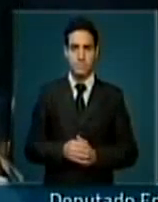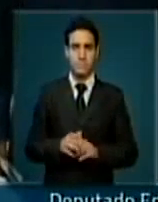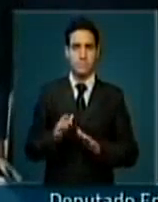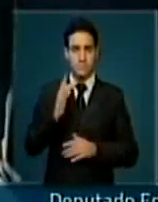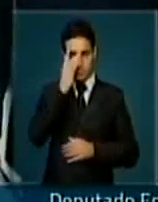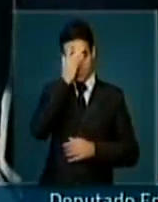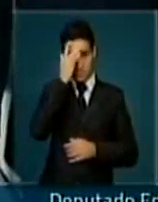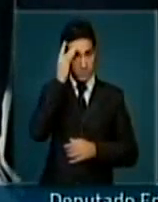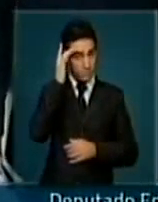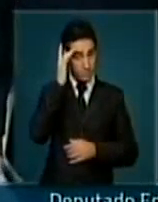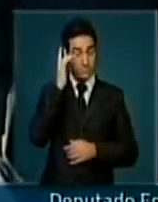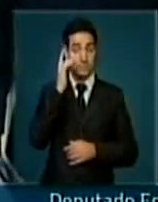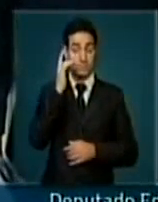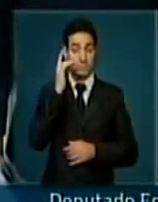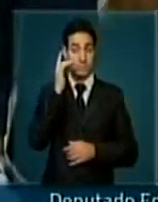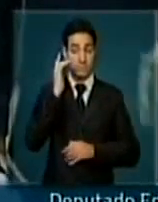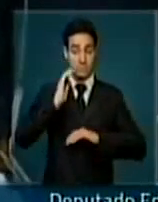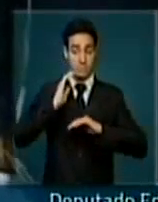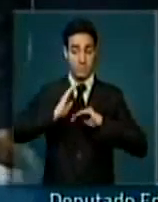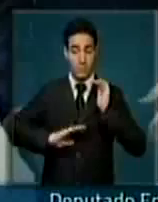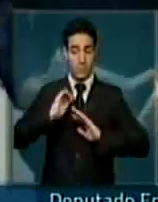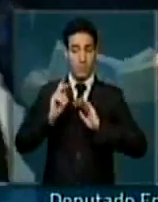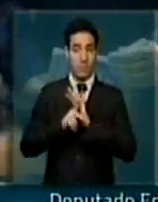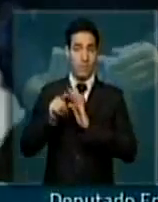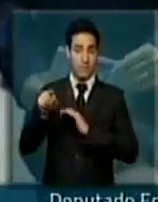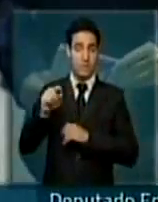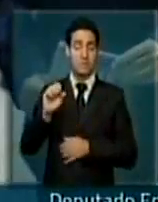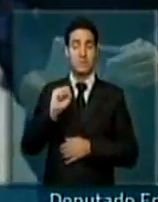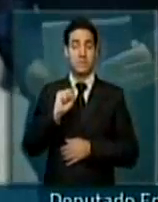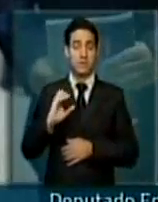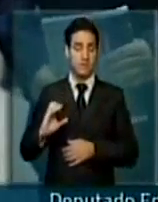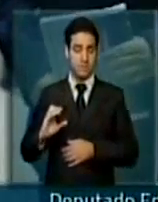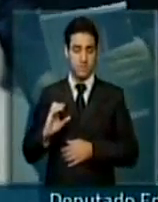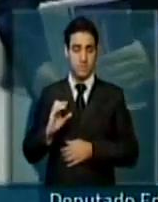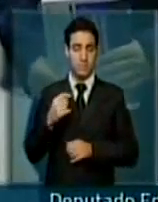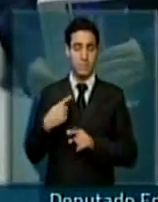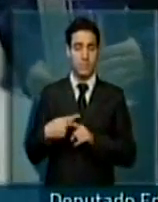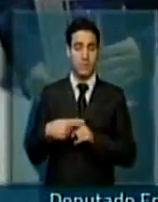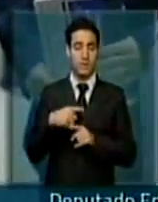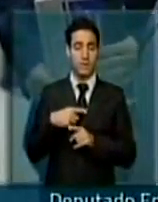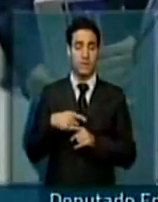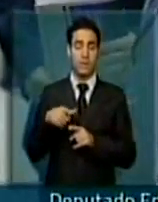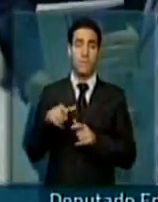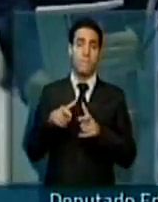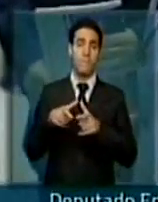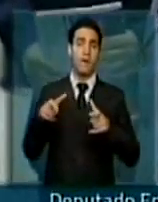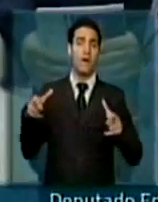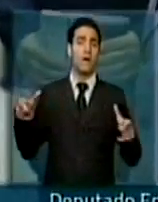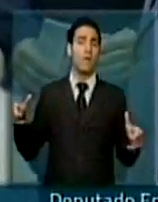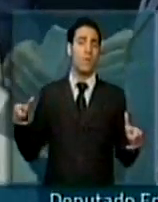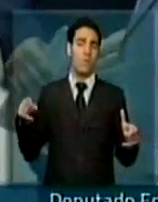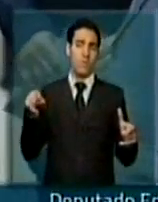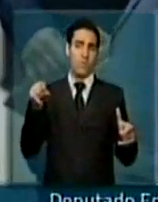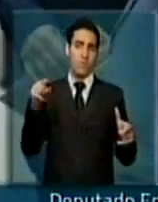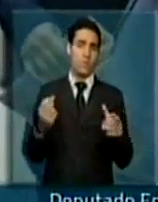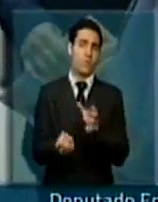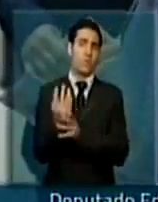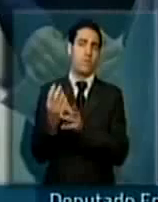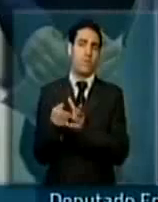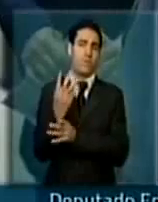suinicultores em Santa Catarina, onde temos uma das maiores produções do país